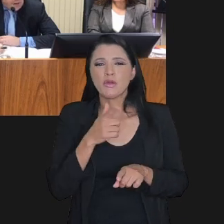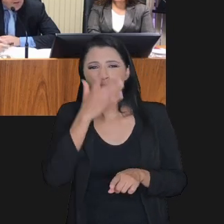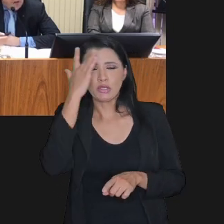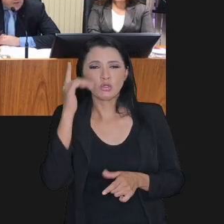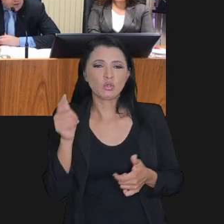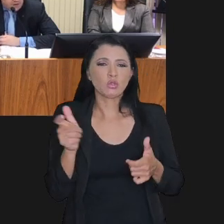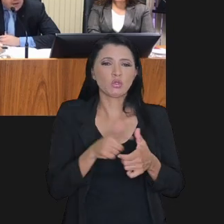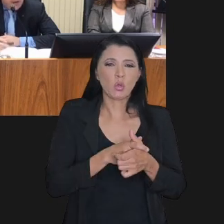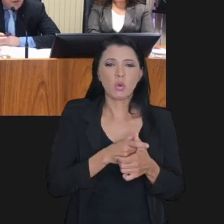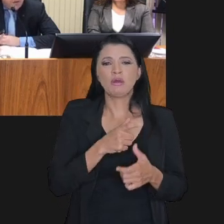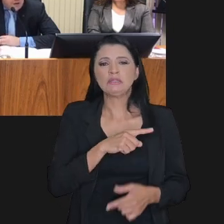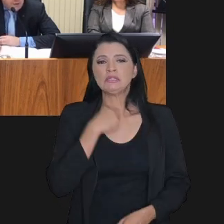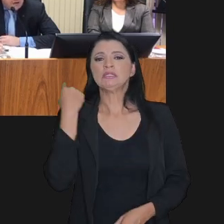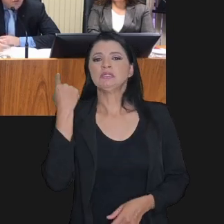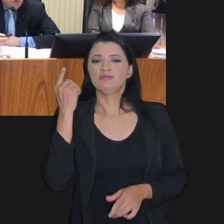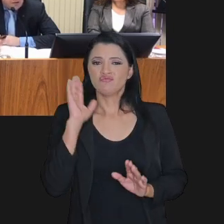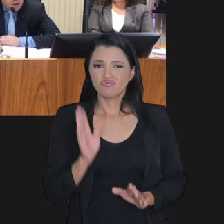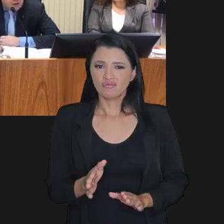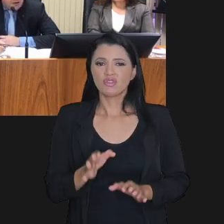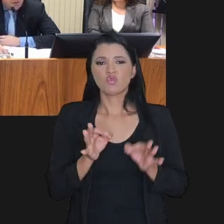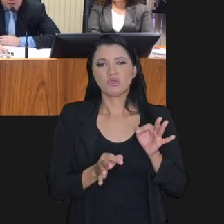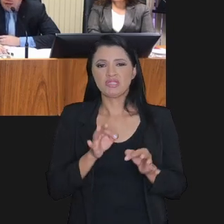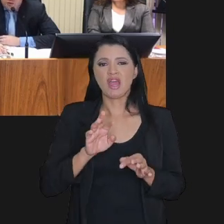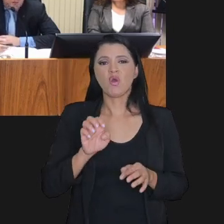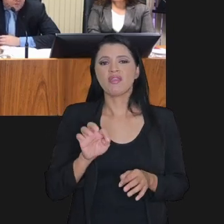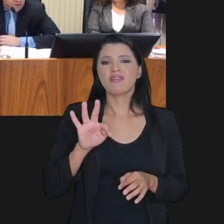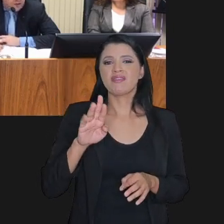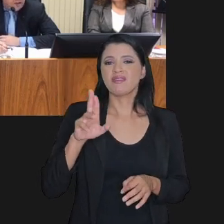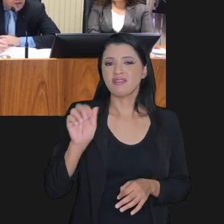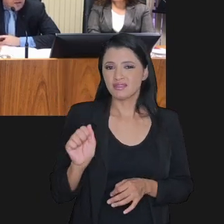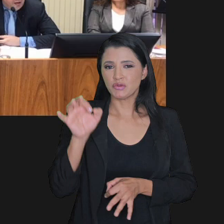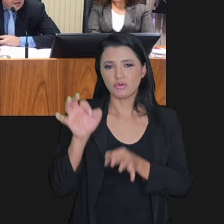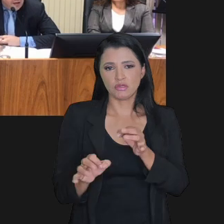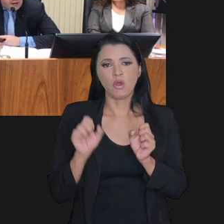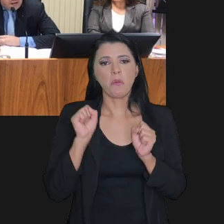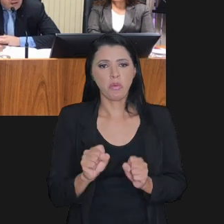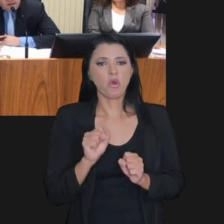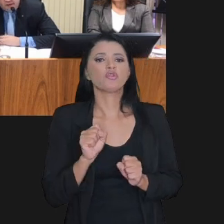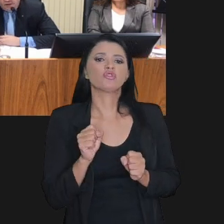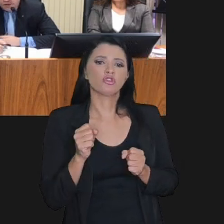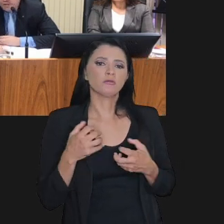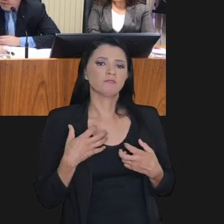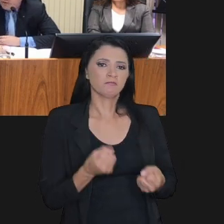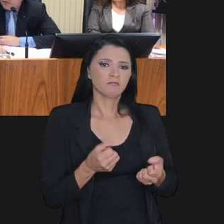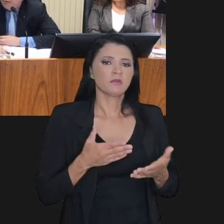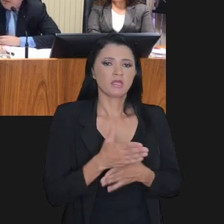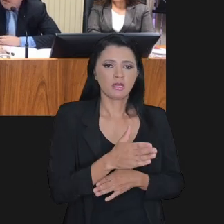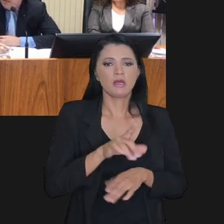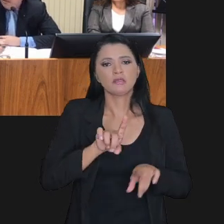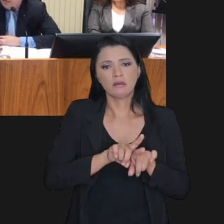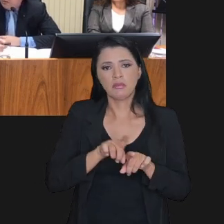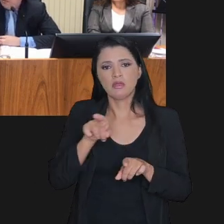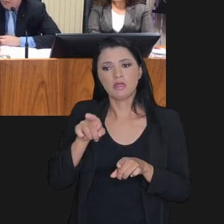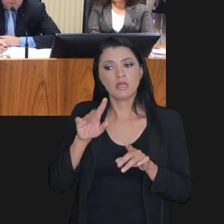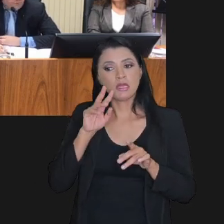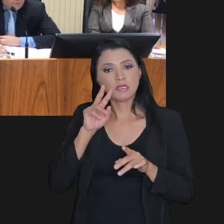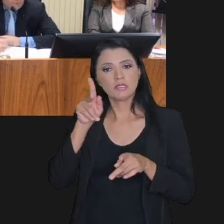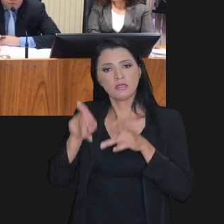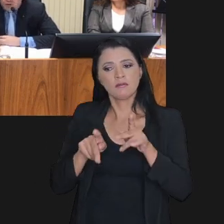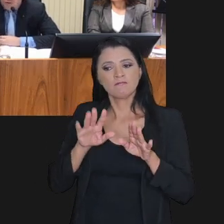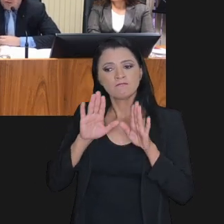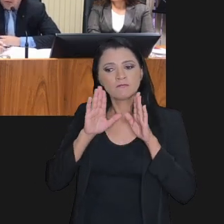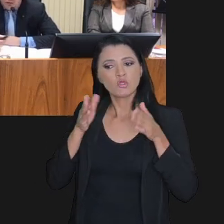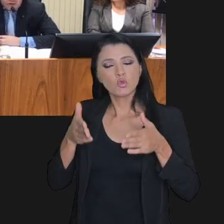Também, devedores falidos em recuperação judicial ou ex-judicial também podem aderir, logicamente, esse é um